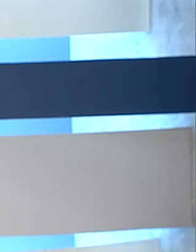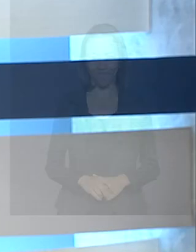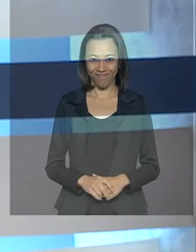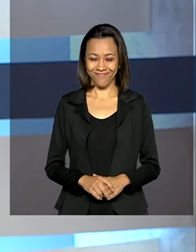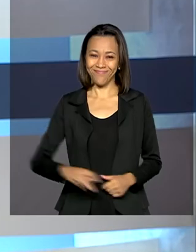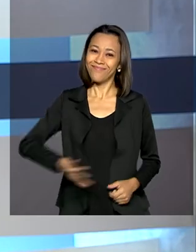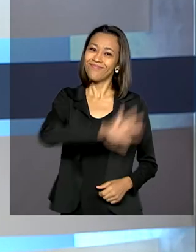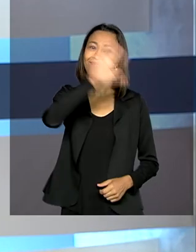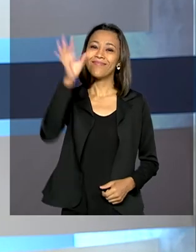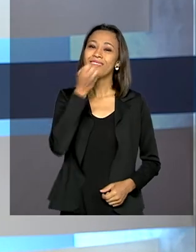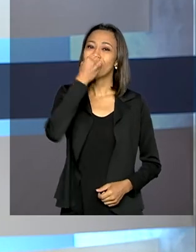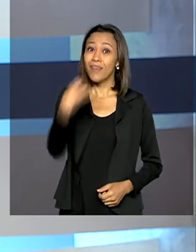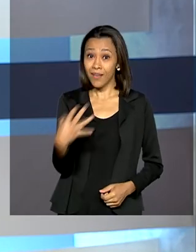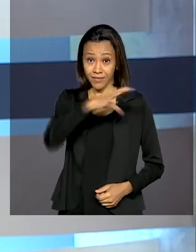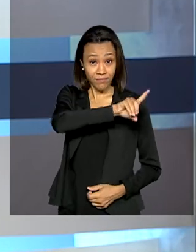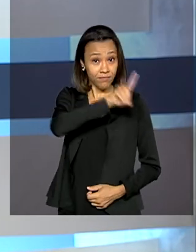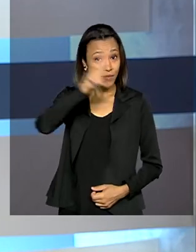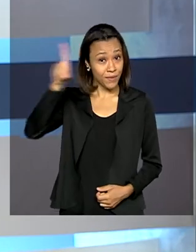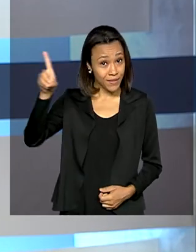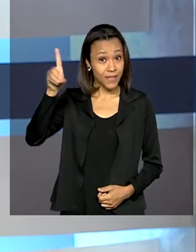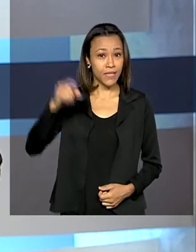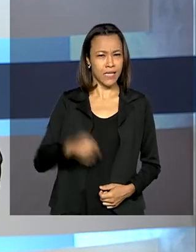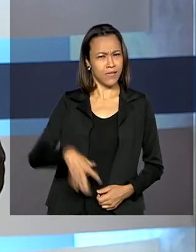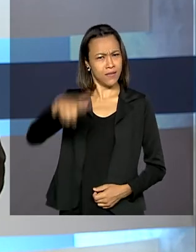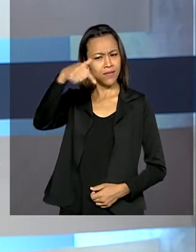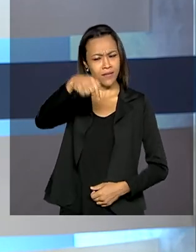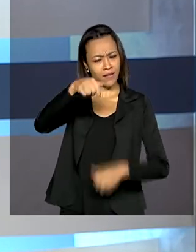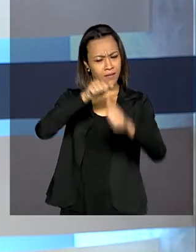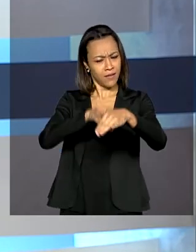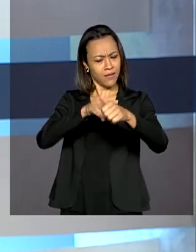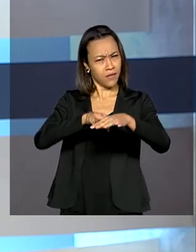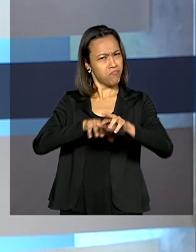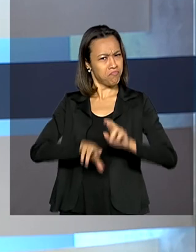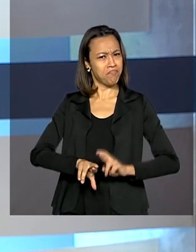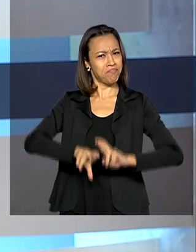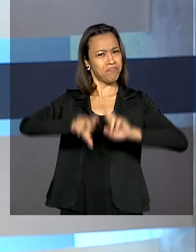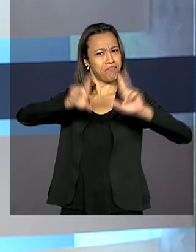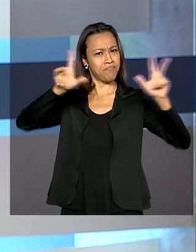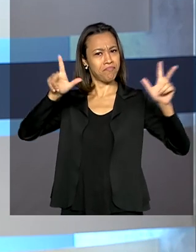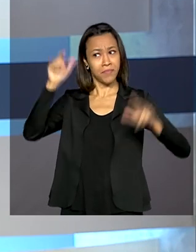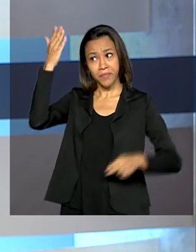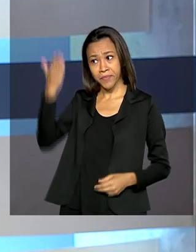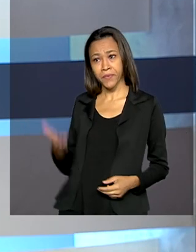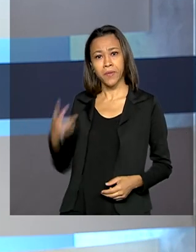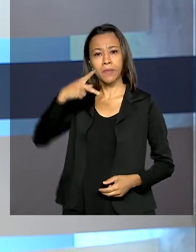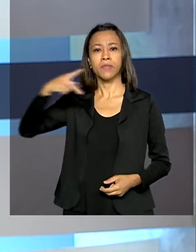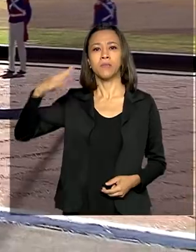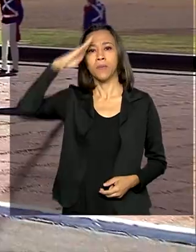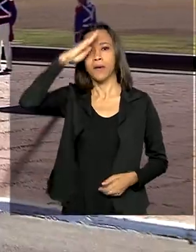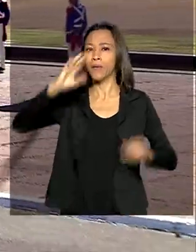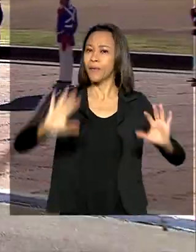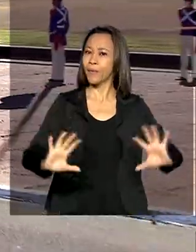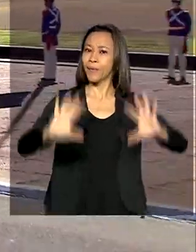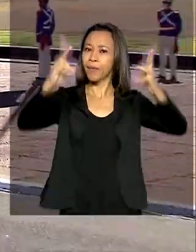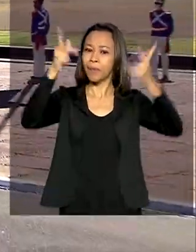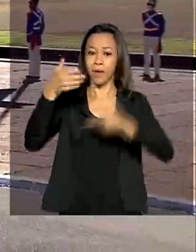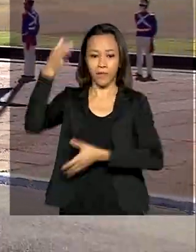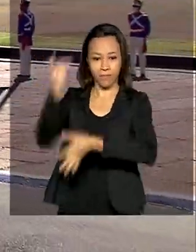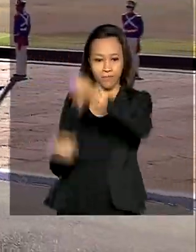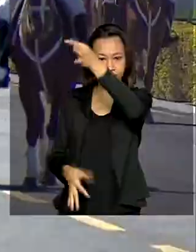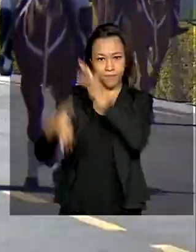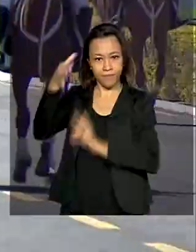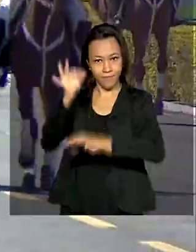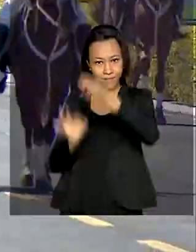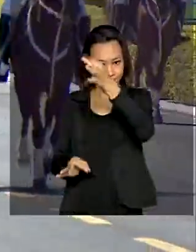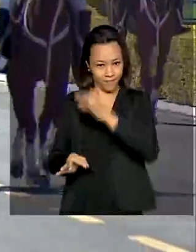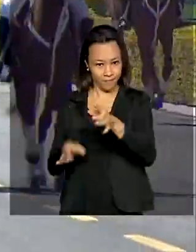Olá, bom dia. Em um 7 de setembro diferente, presidente Jair Bolsonaro comemora com o hasteamento da bandeira no